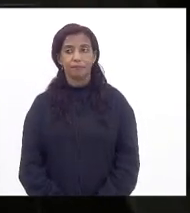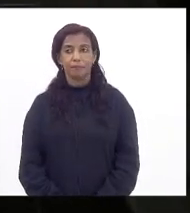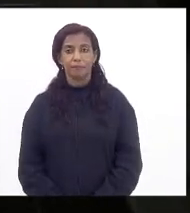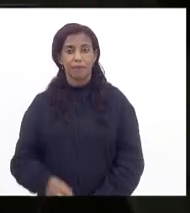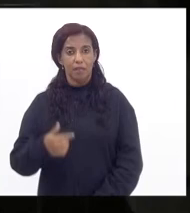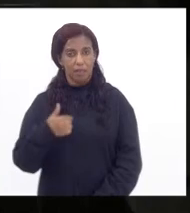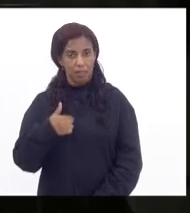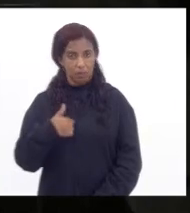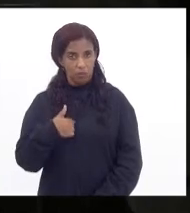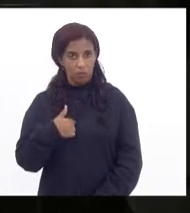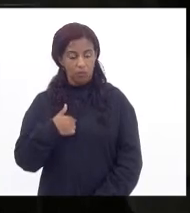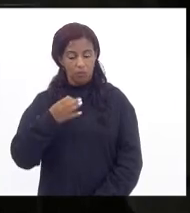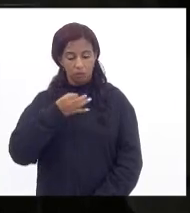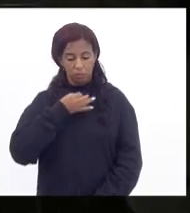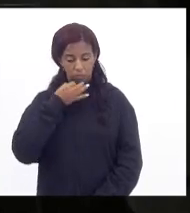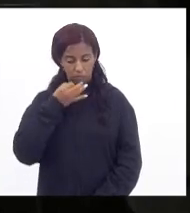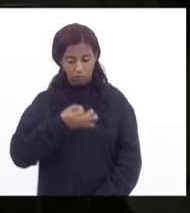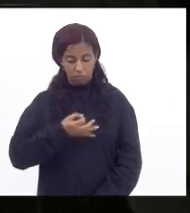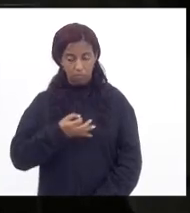da minha parte